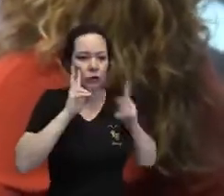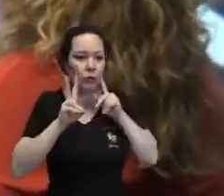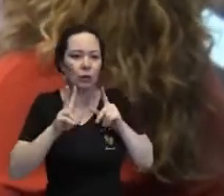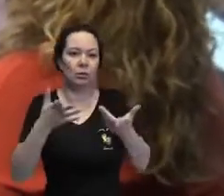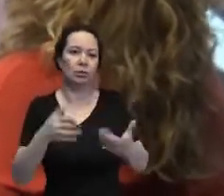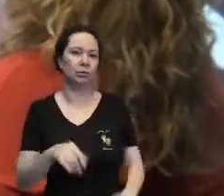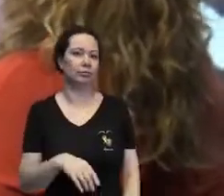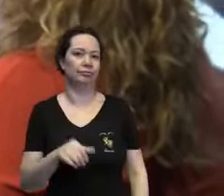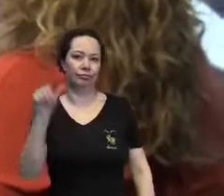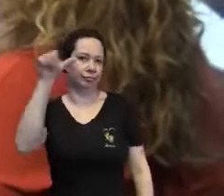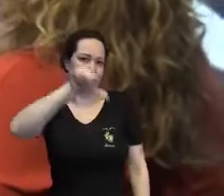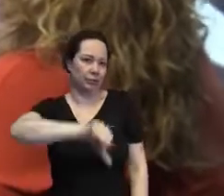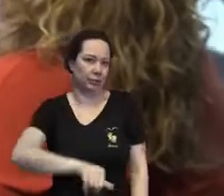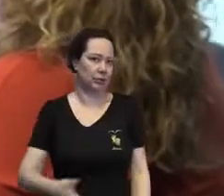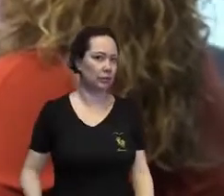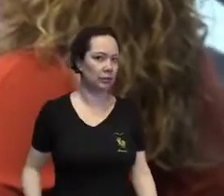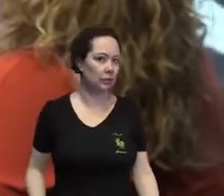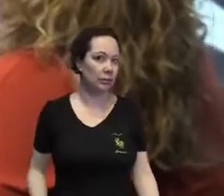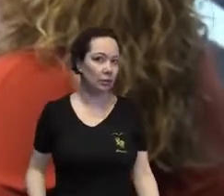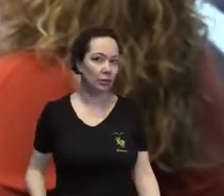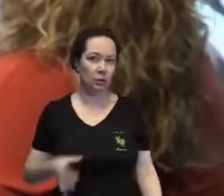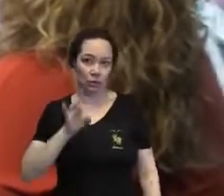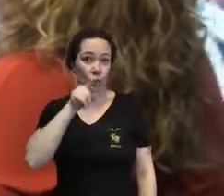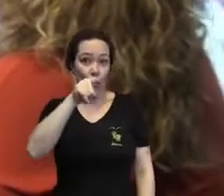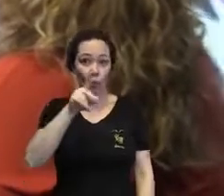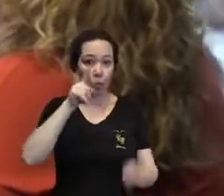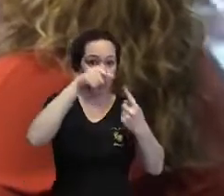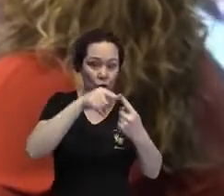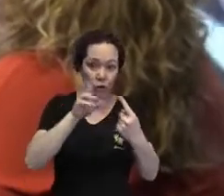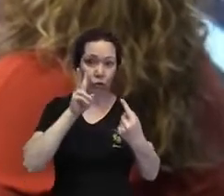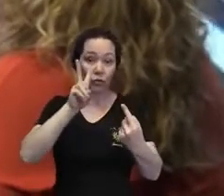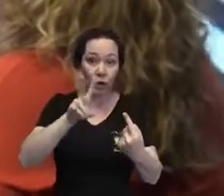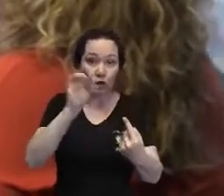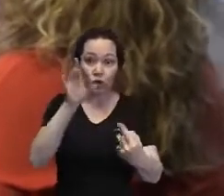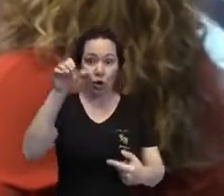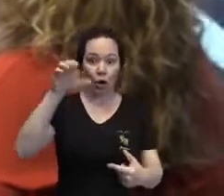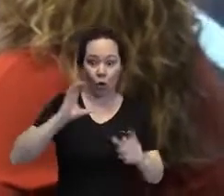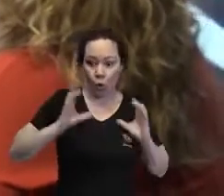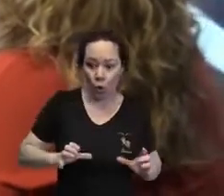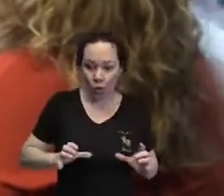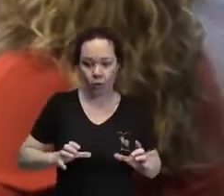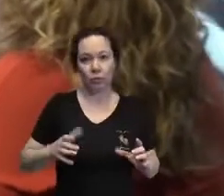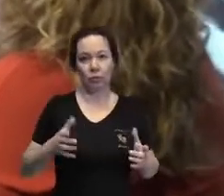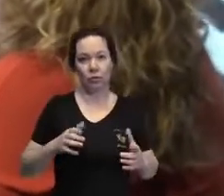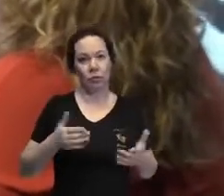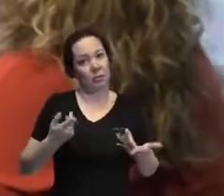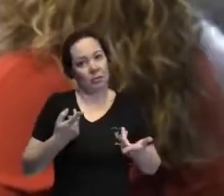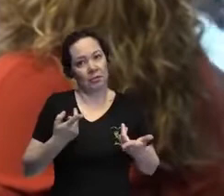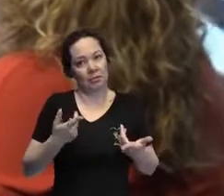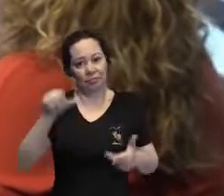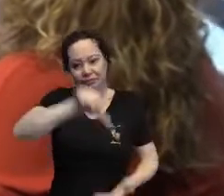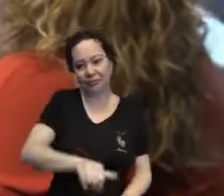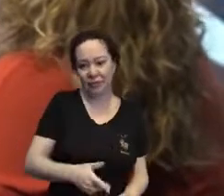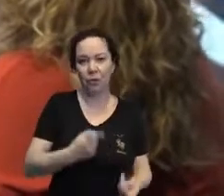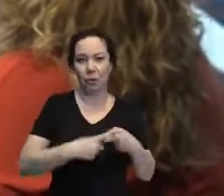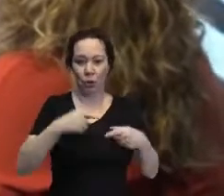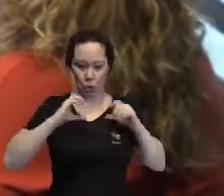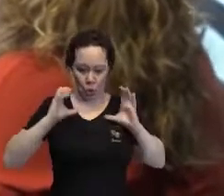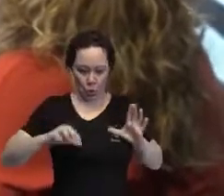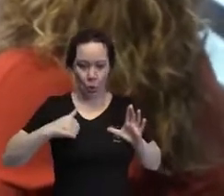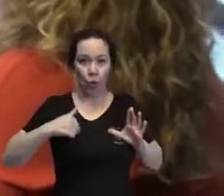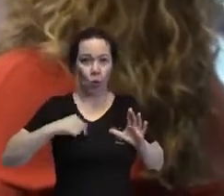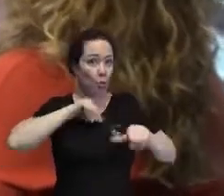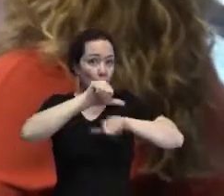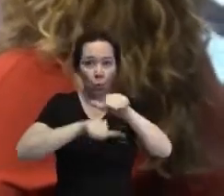ao fracasso, porque é isso, o nosso corpo muda, as circunstâncias da vida que nos atravessam fazem o nosso corpo